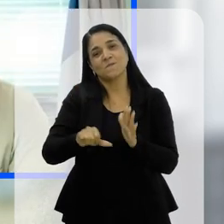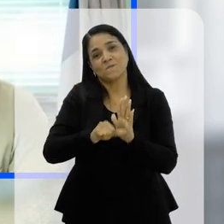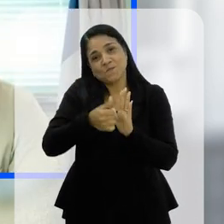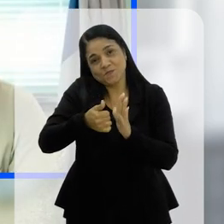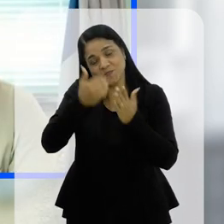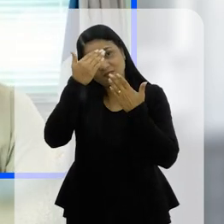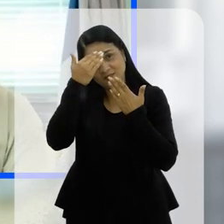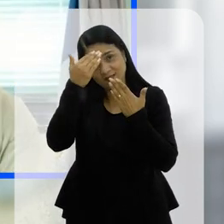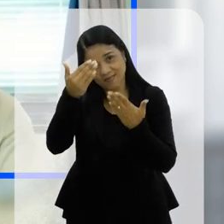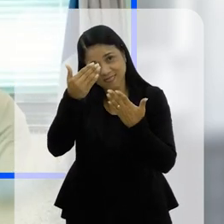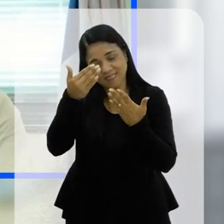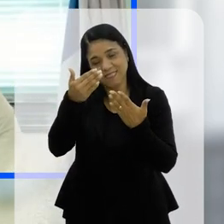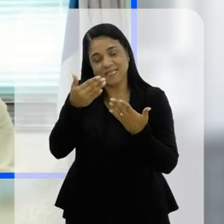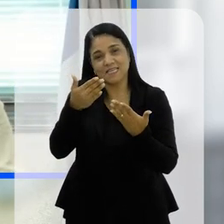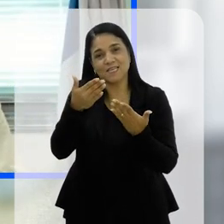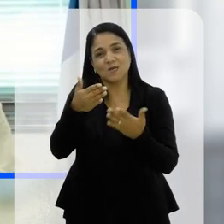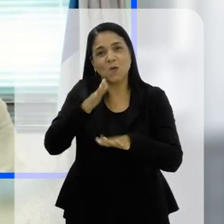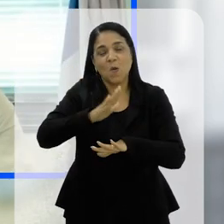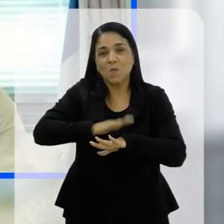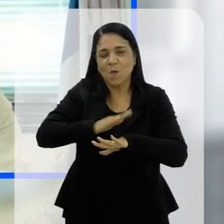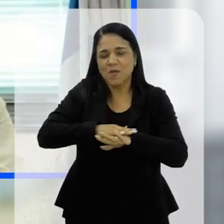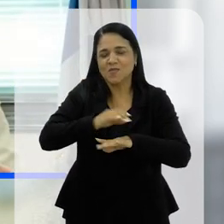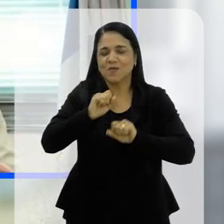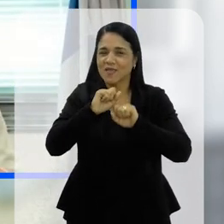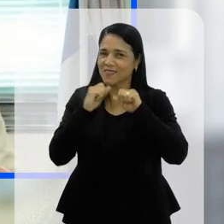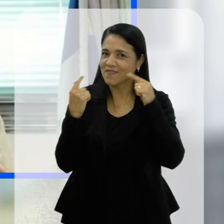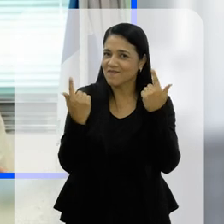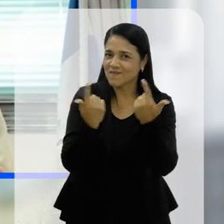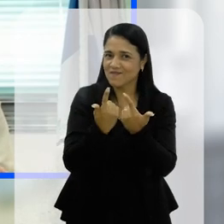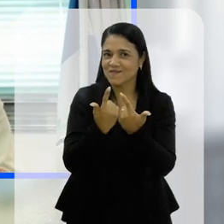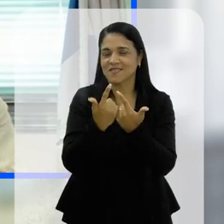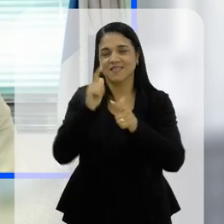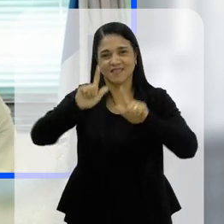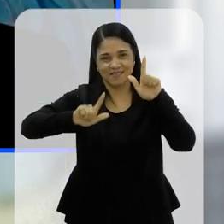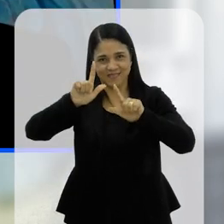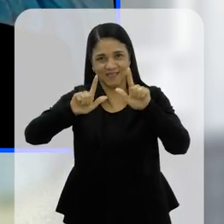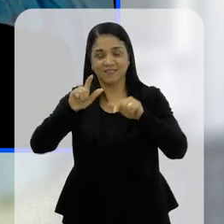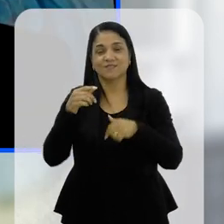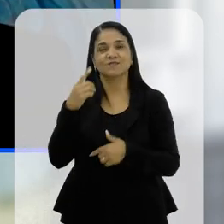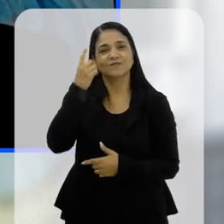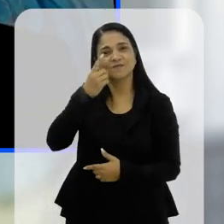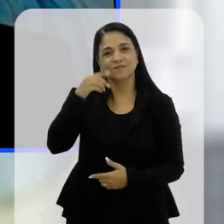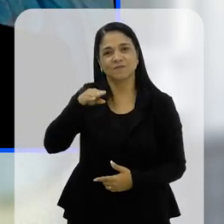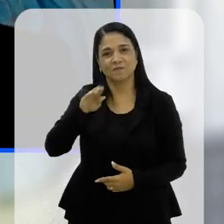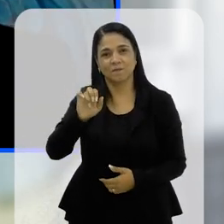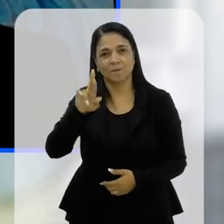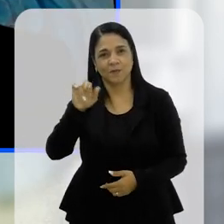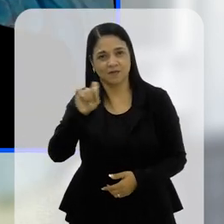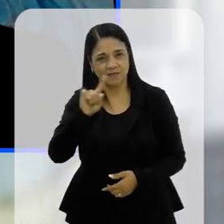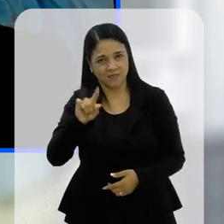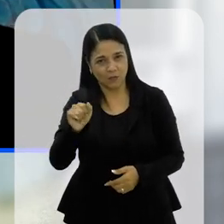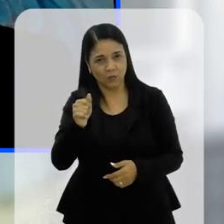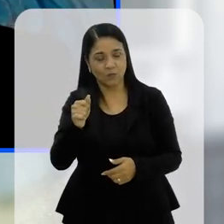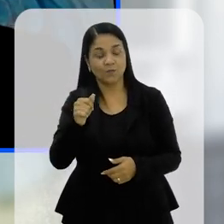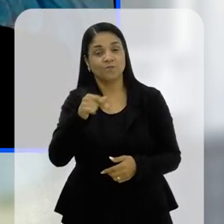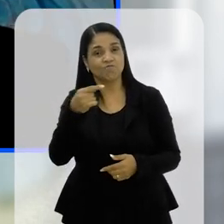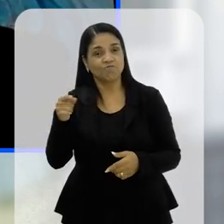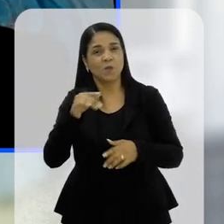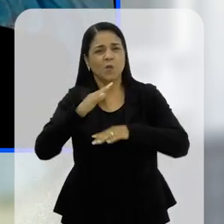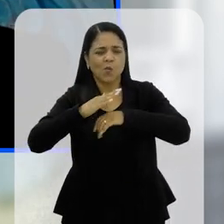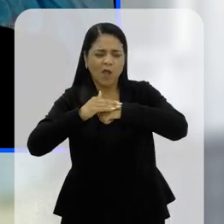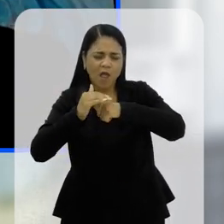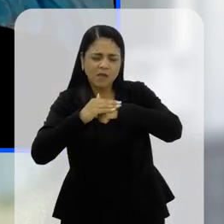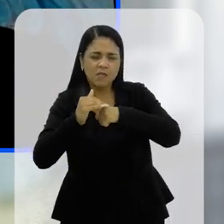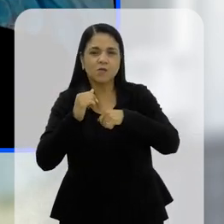Primeiramente, gostaria de agradecer mais uma vez ao Espaço, à TV ALERJ, ao deputado Brazão, com o carinho que tem